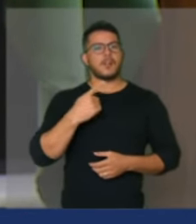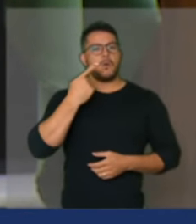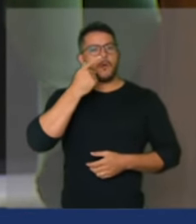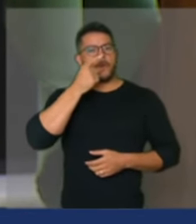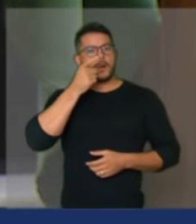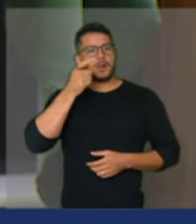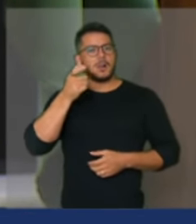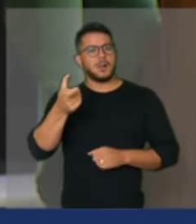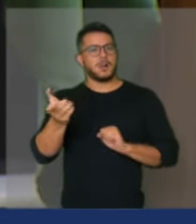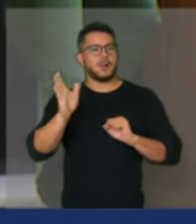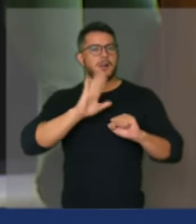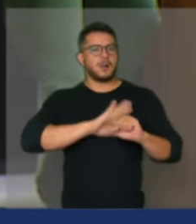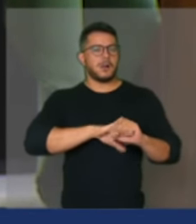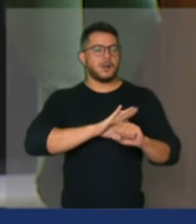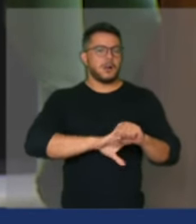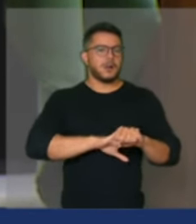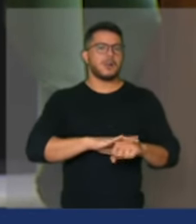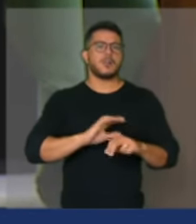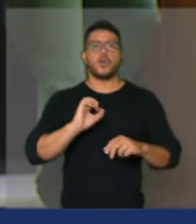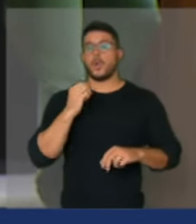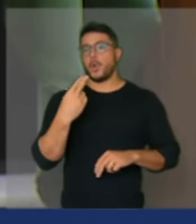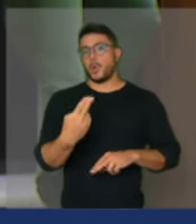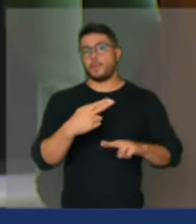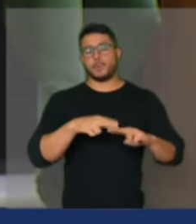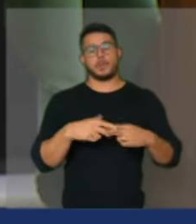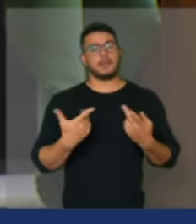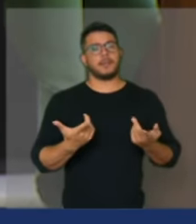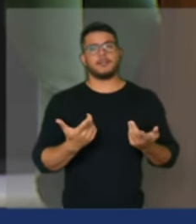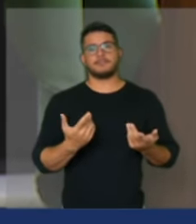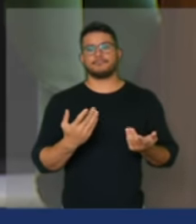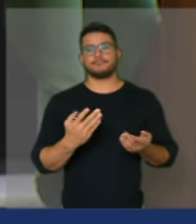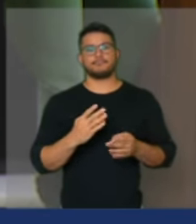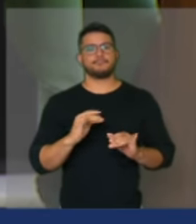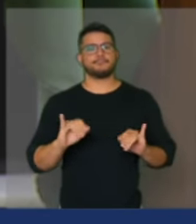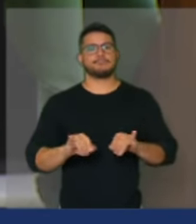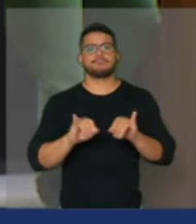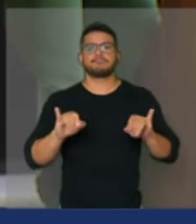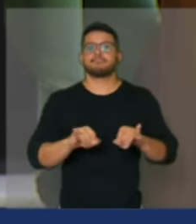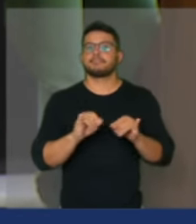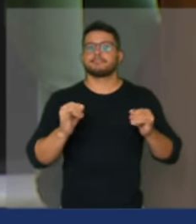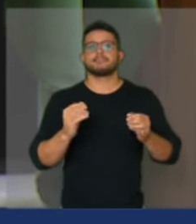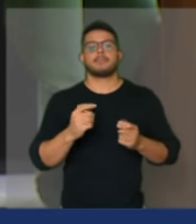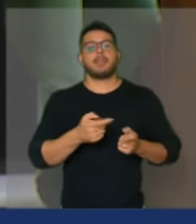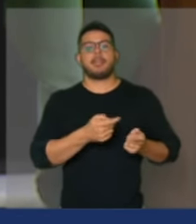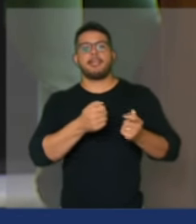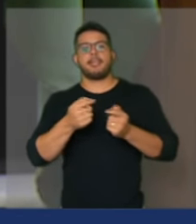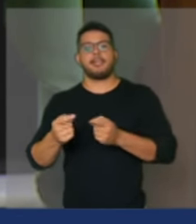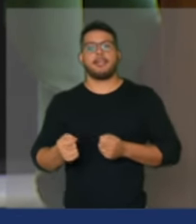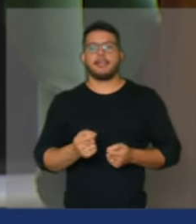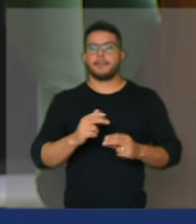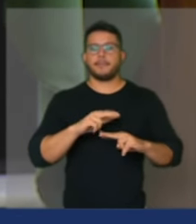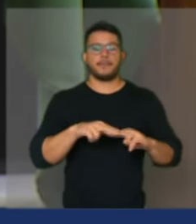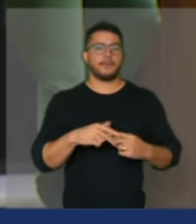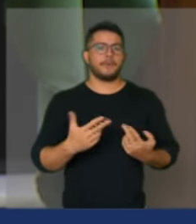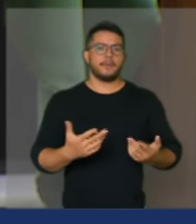ignorância ou talvez por serem subalternos do fisiologismo não conseguem assumir.